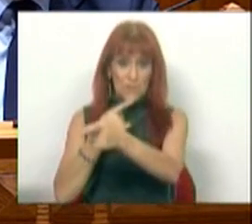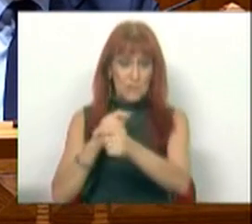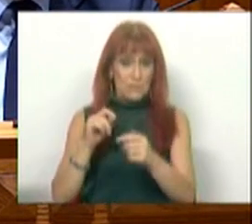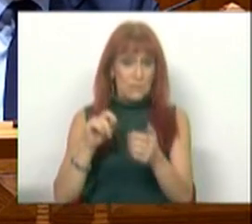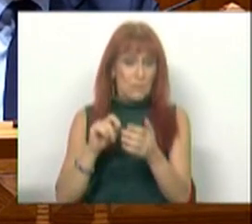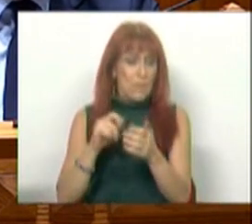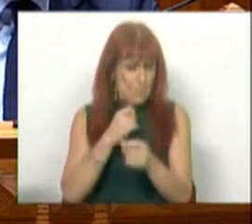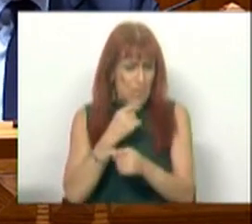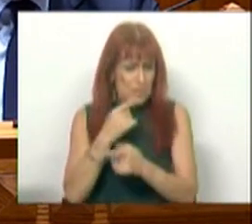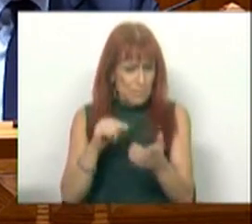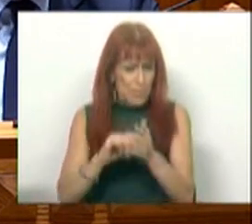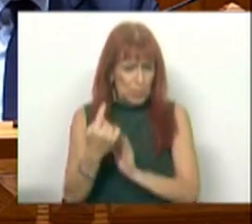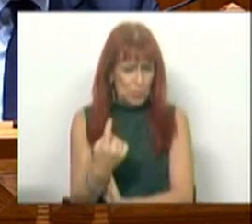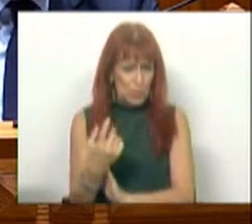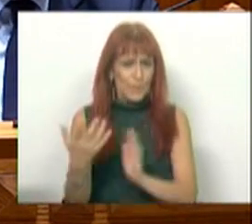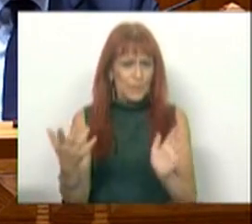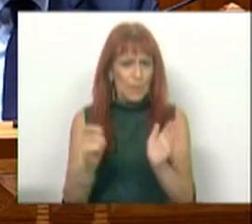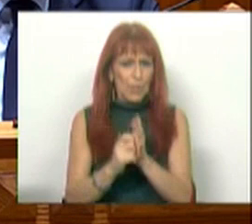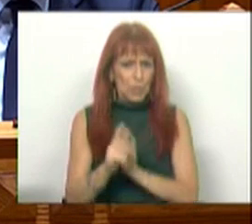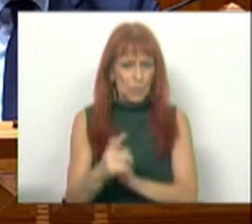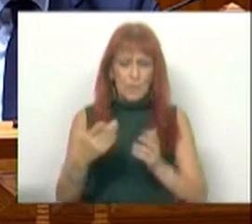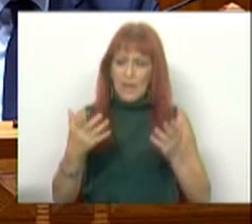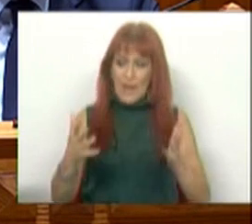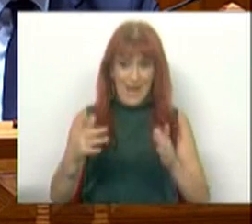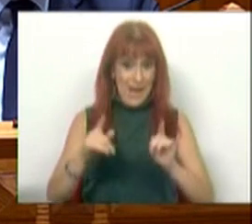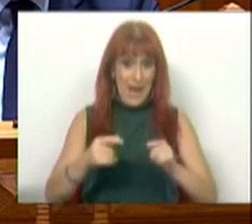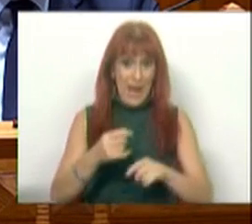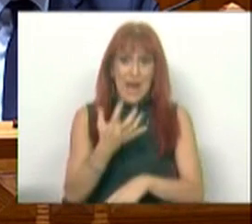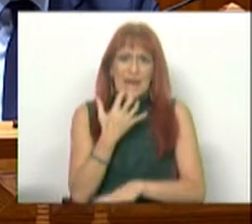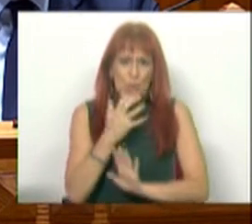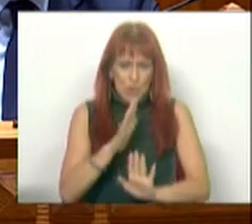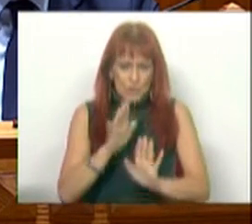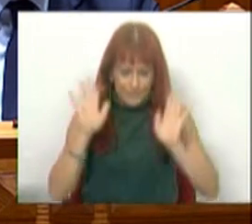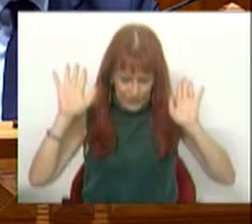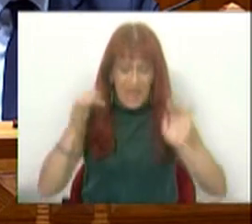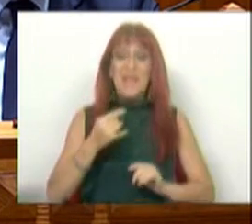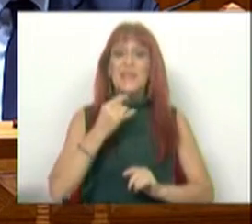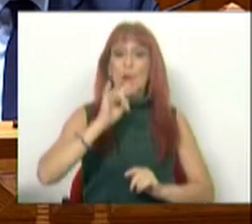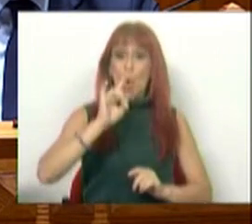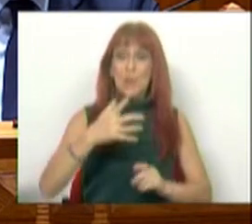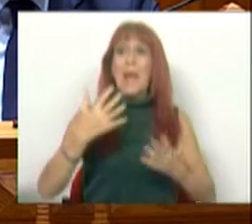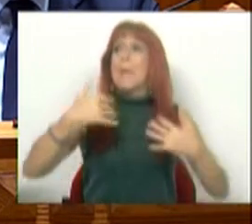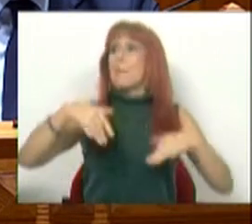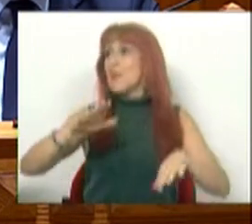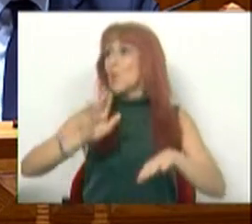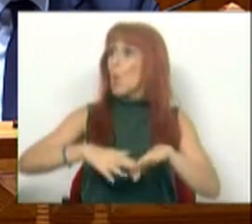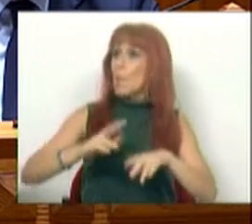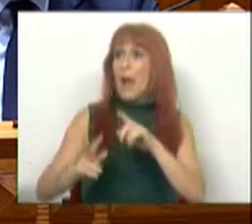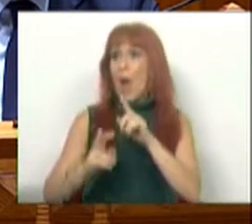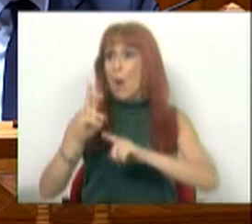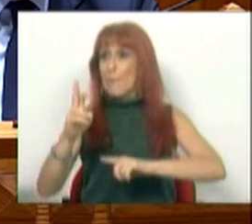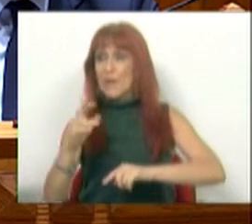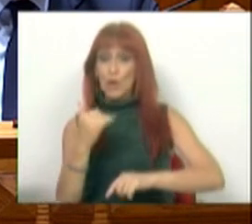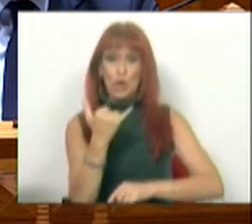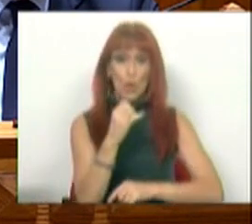ponto, pode dizer um ponto que é rigoroso, que é dizer, mas com este aumento